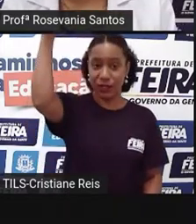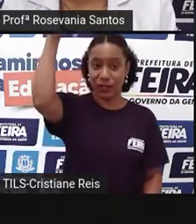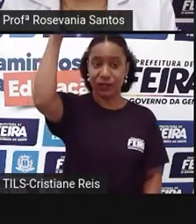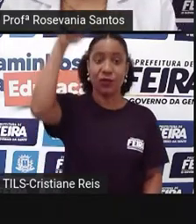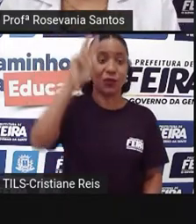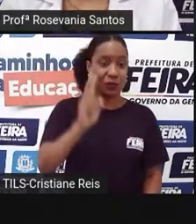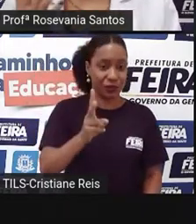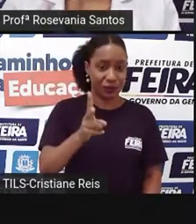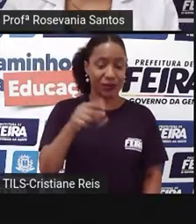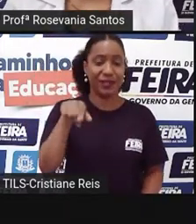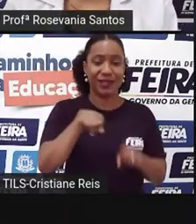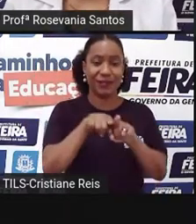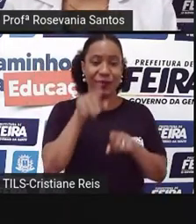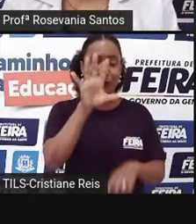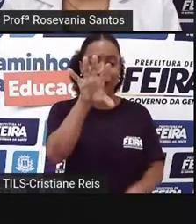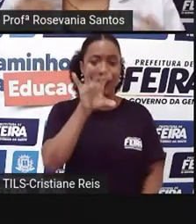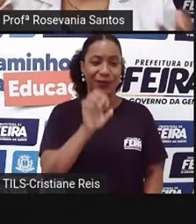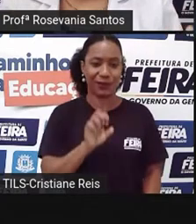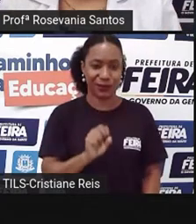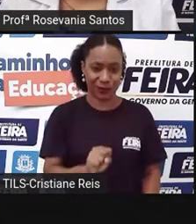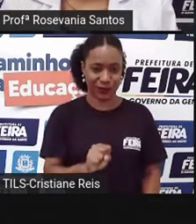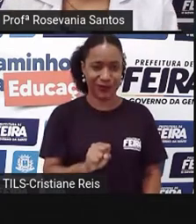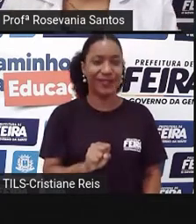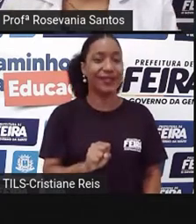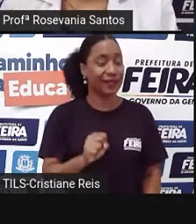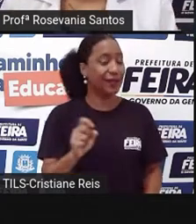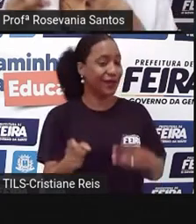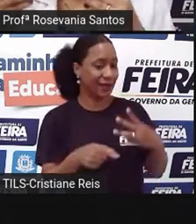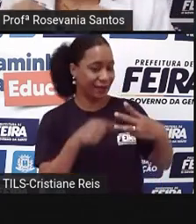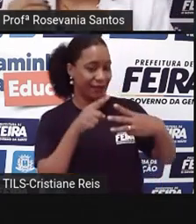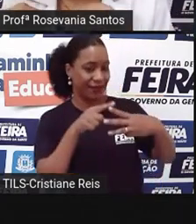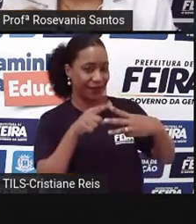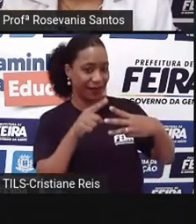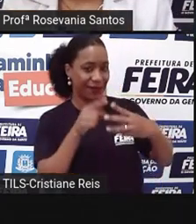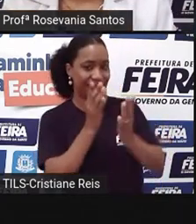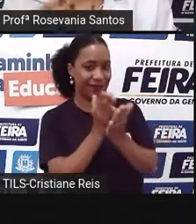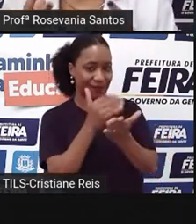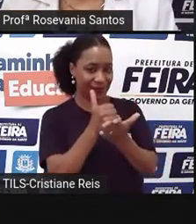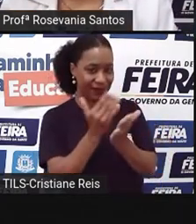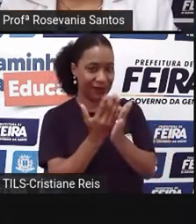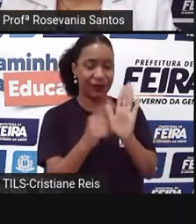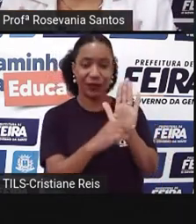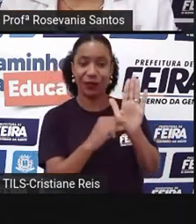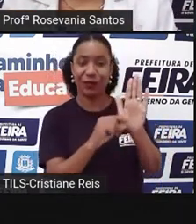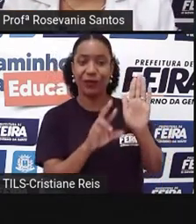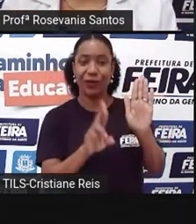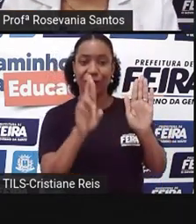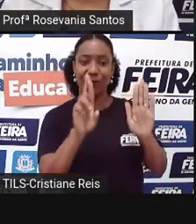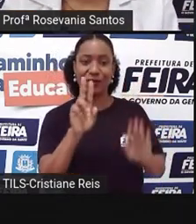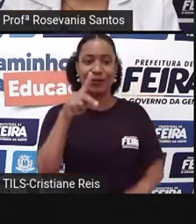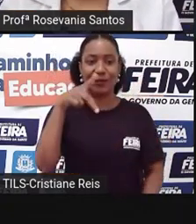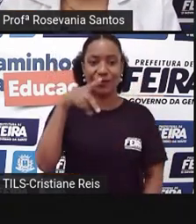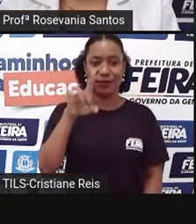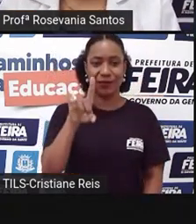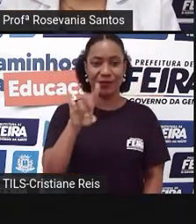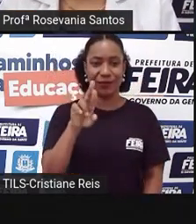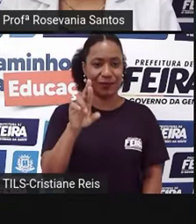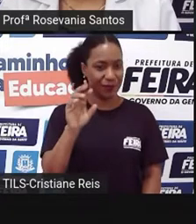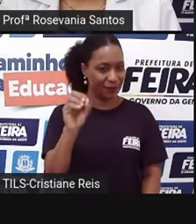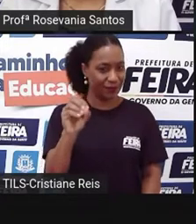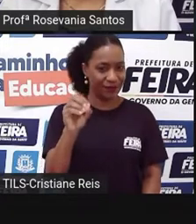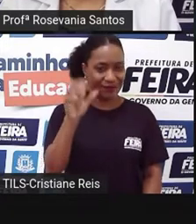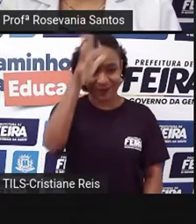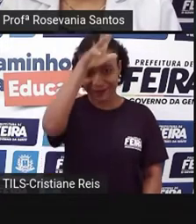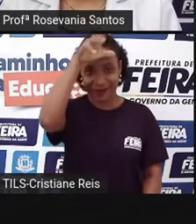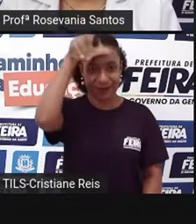centro-sul. Então, nós vamos começar falando sobre essa primeira região, né, da divisão dele, que é a Amazônia. Então, como